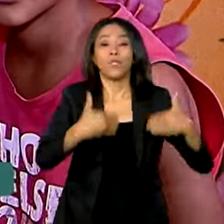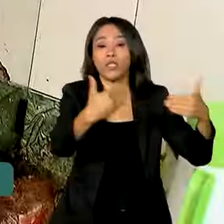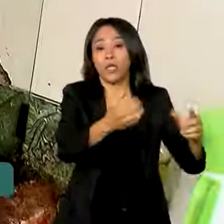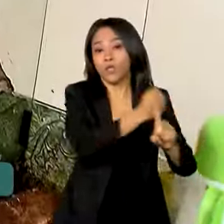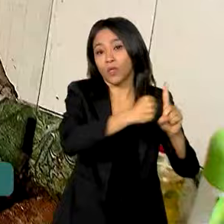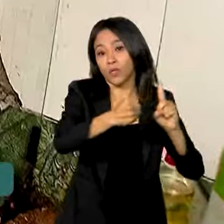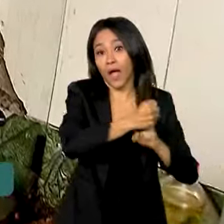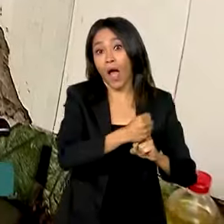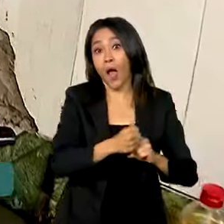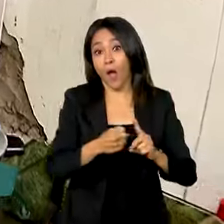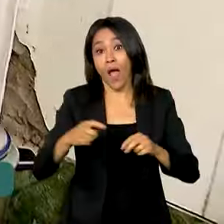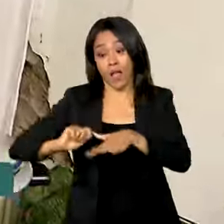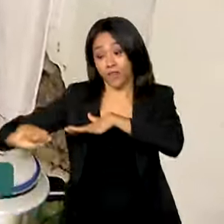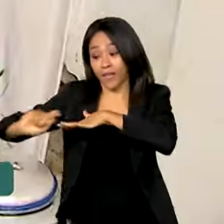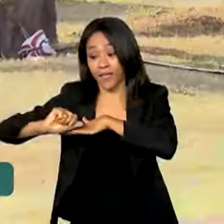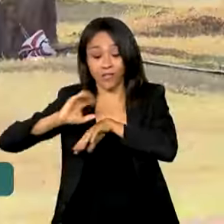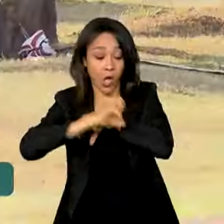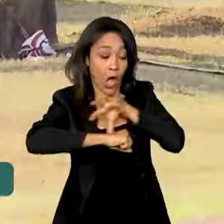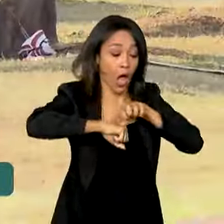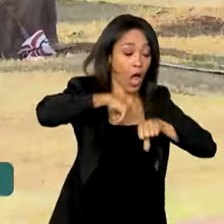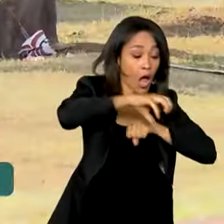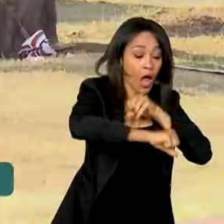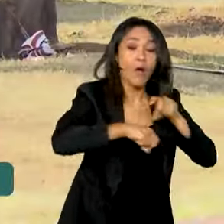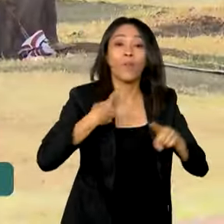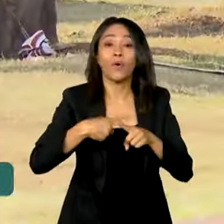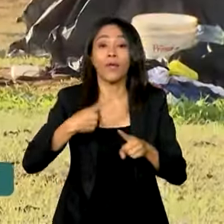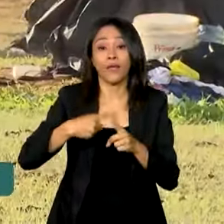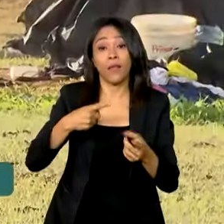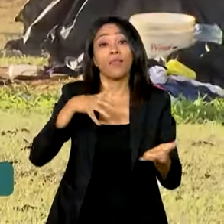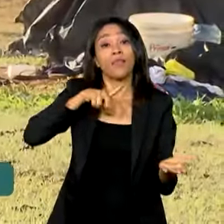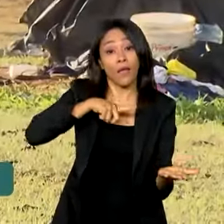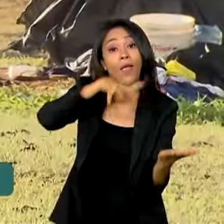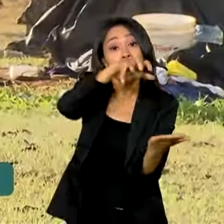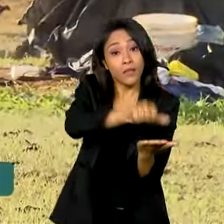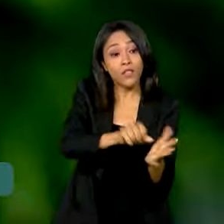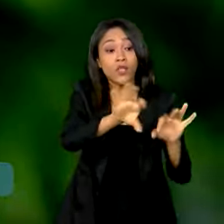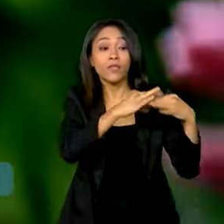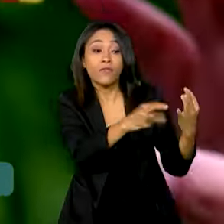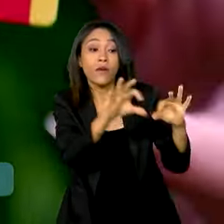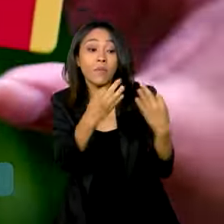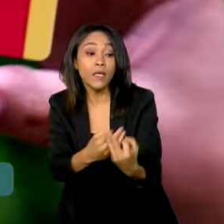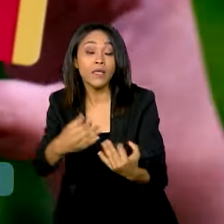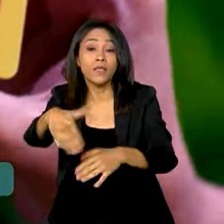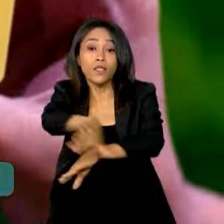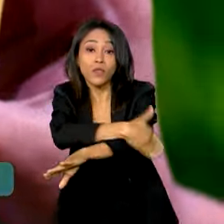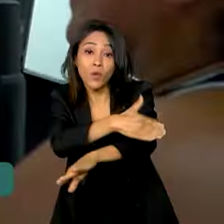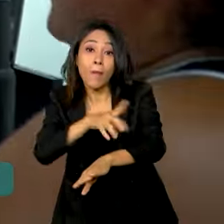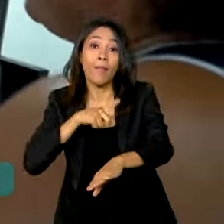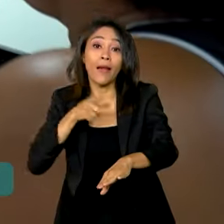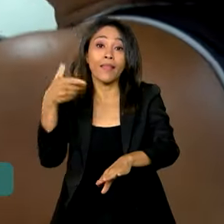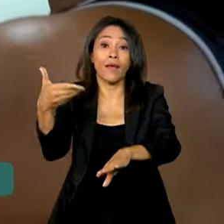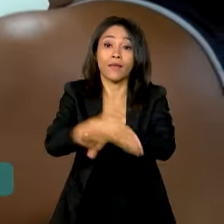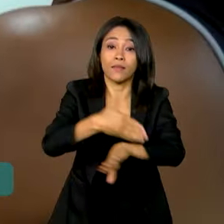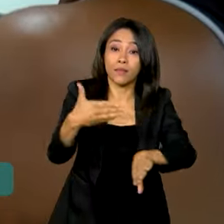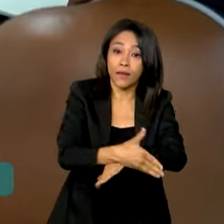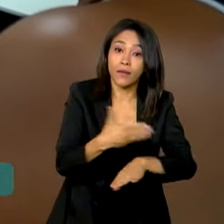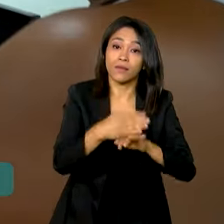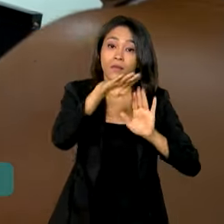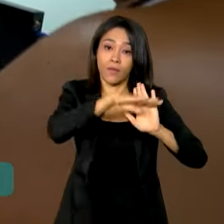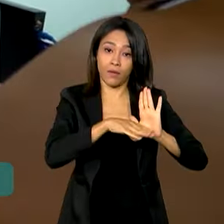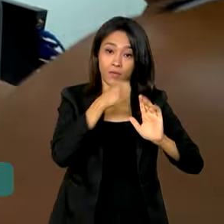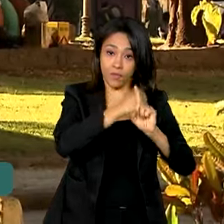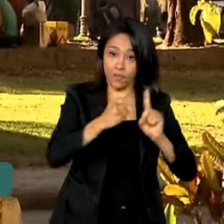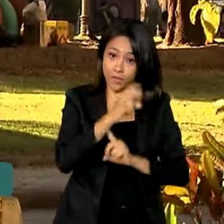Social, onde são registradas as famílias em situação de rua para que elas possam ter acesso a programas sociais, como o Bolsa